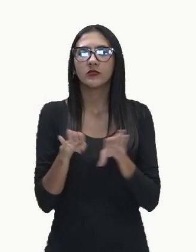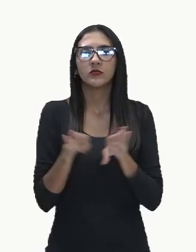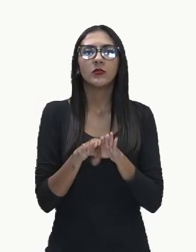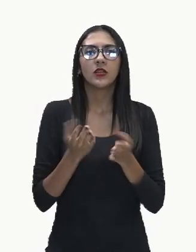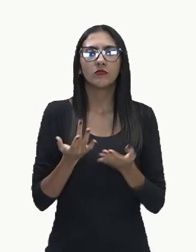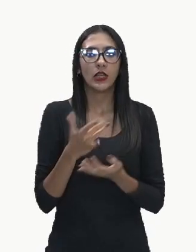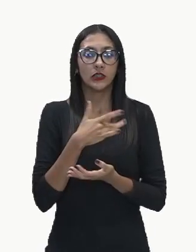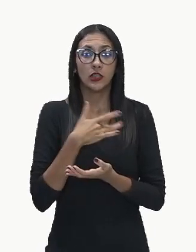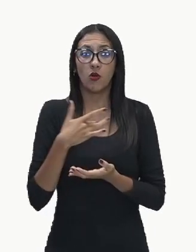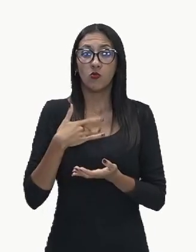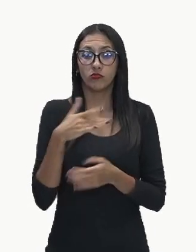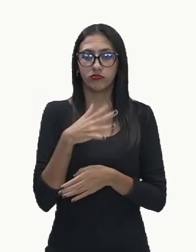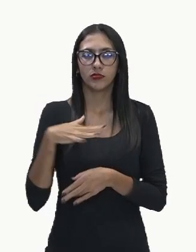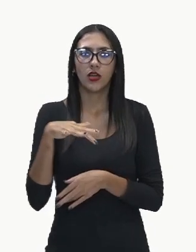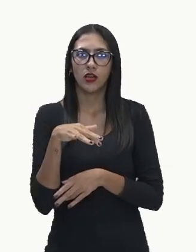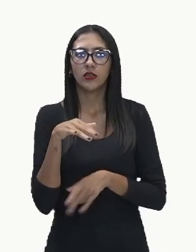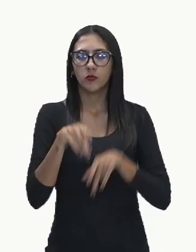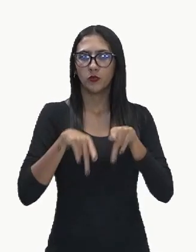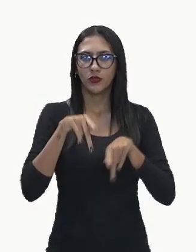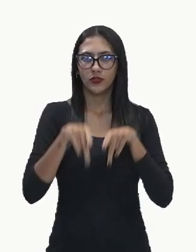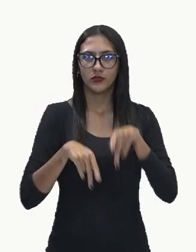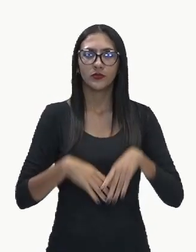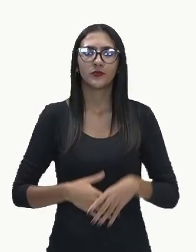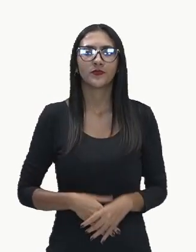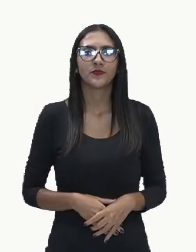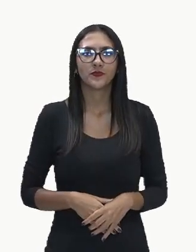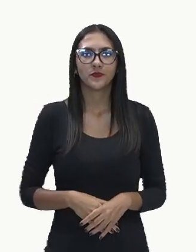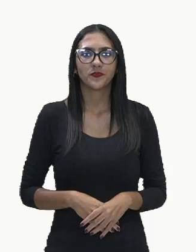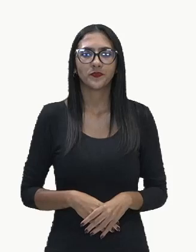pública, tá bom? Então vejam,